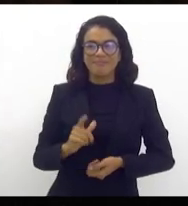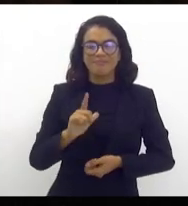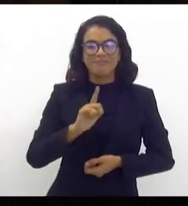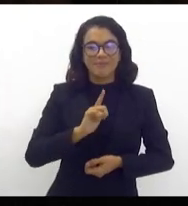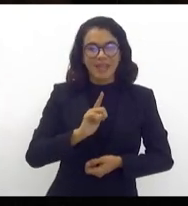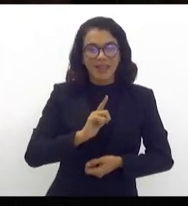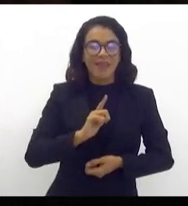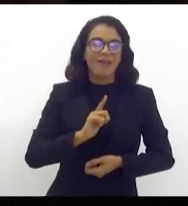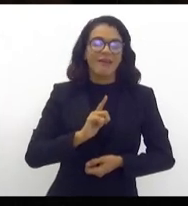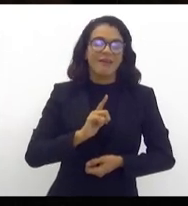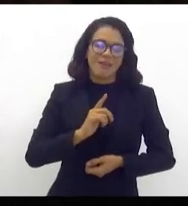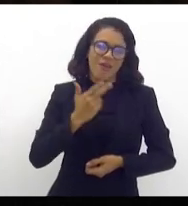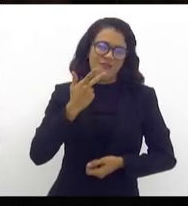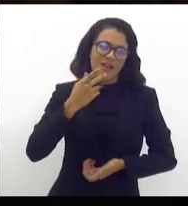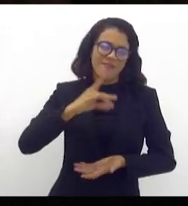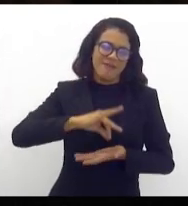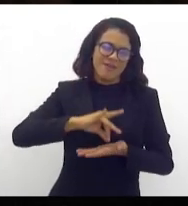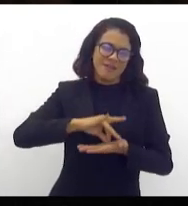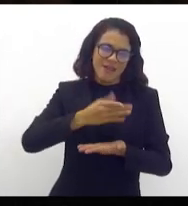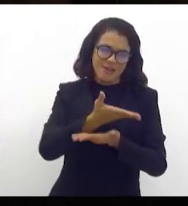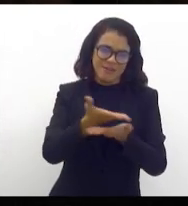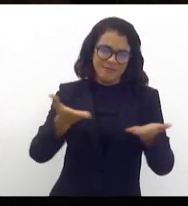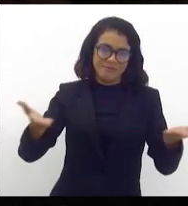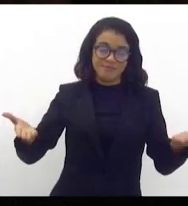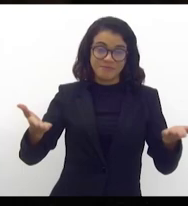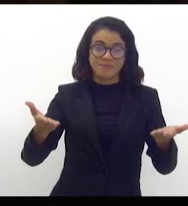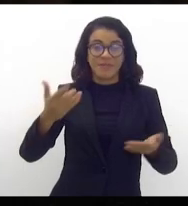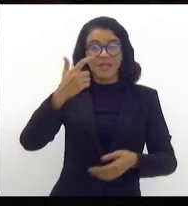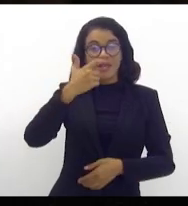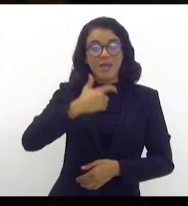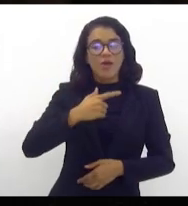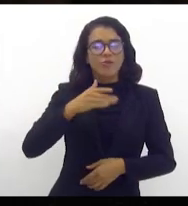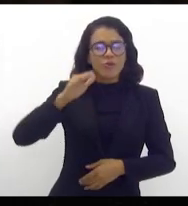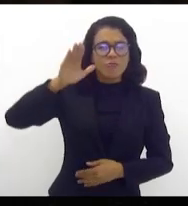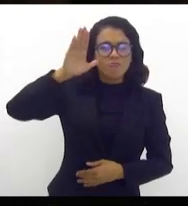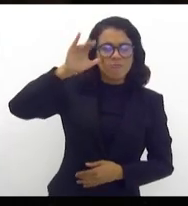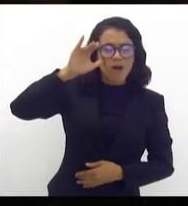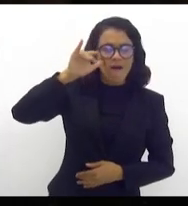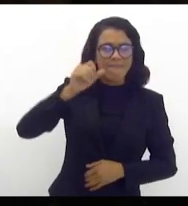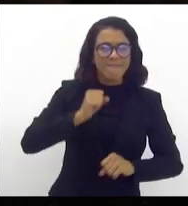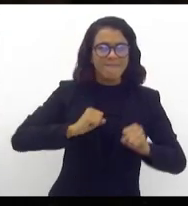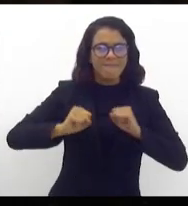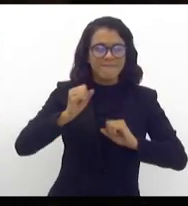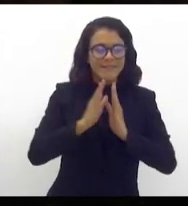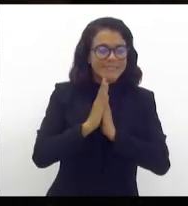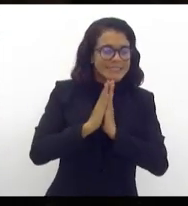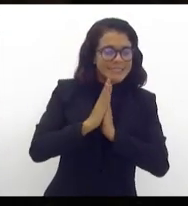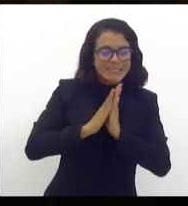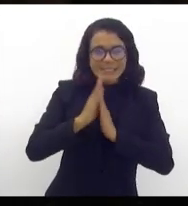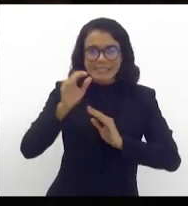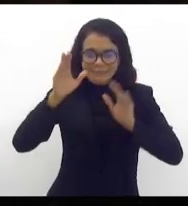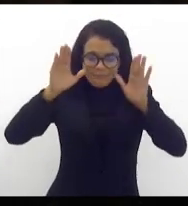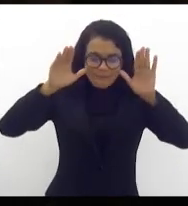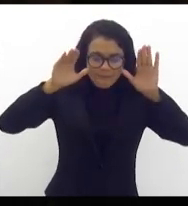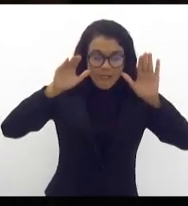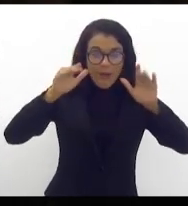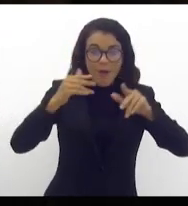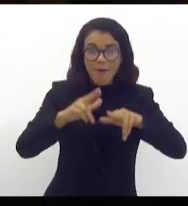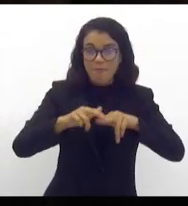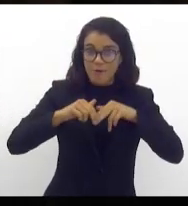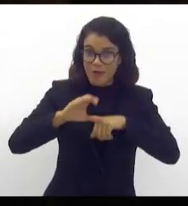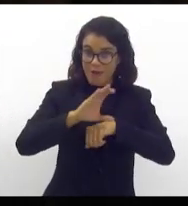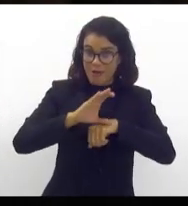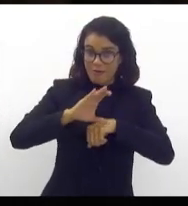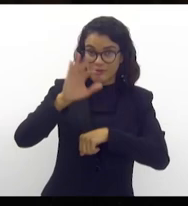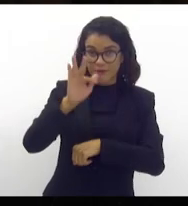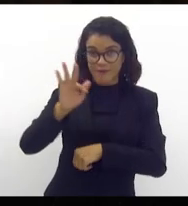e eu confesso a vossa excelência que eu estou muito curioso, porque diz a Constituição Federal